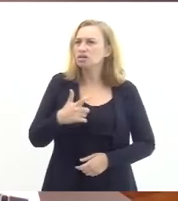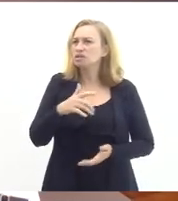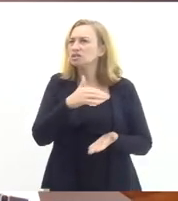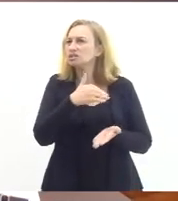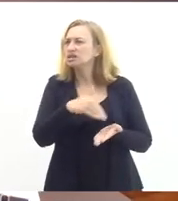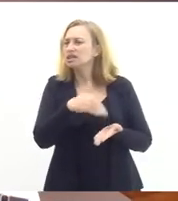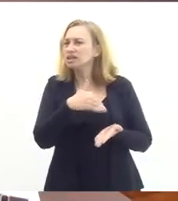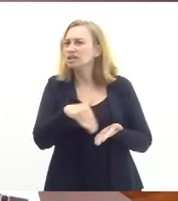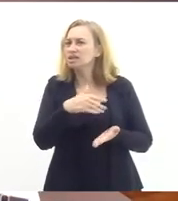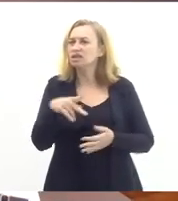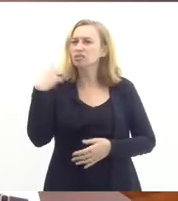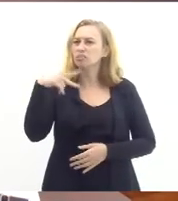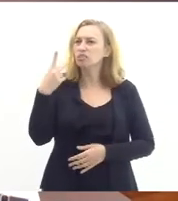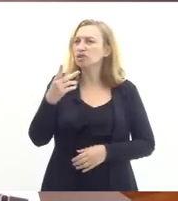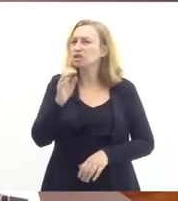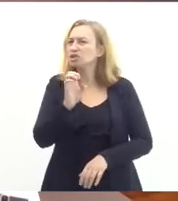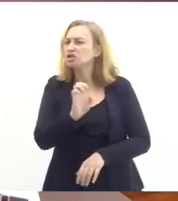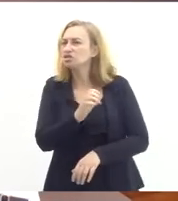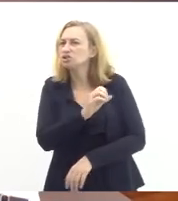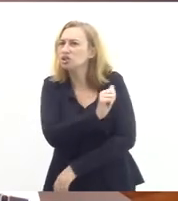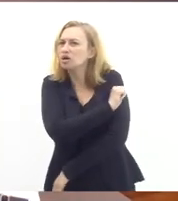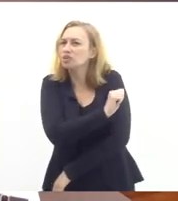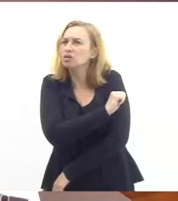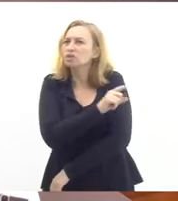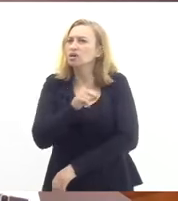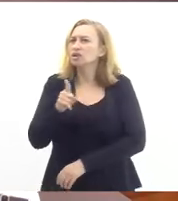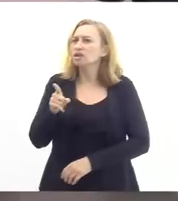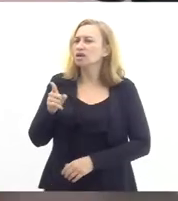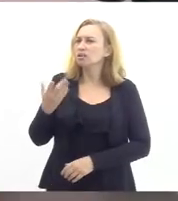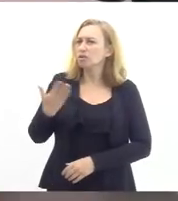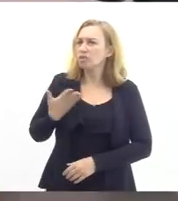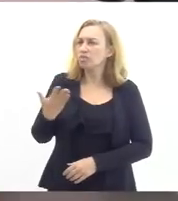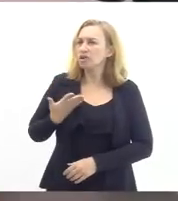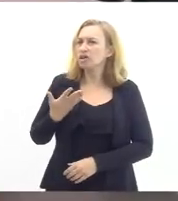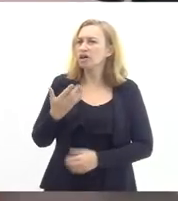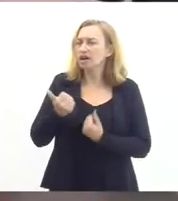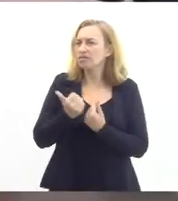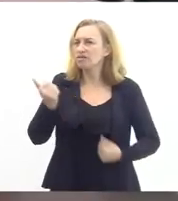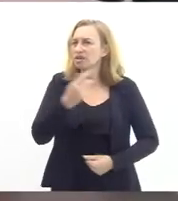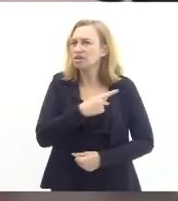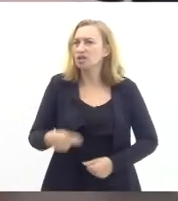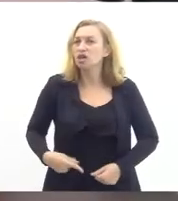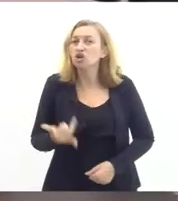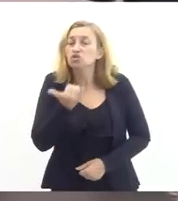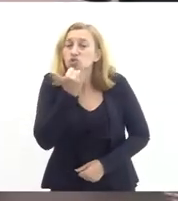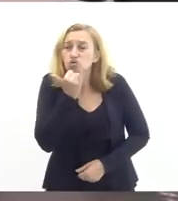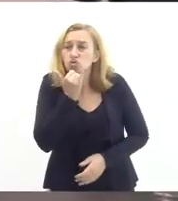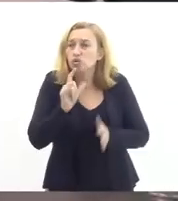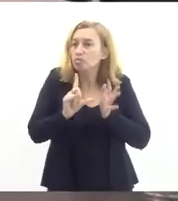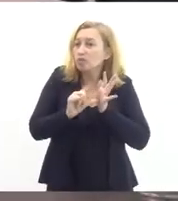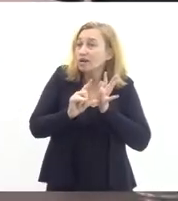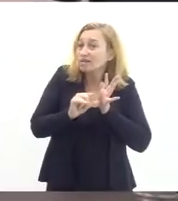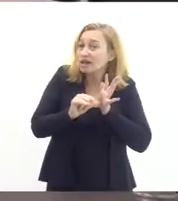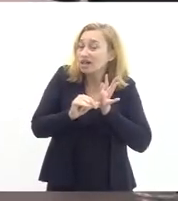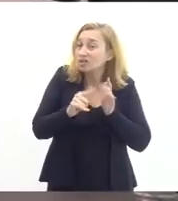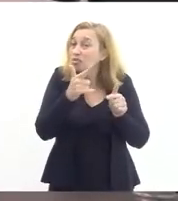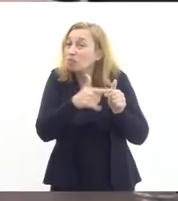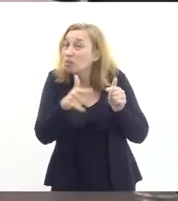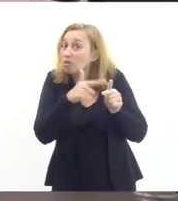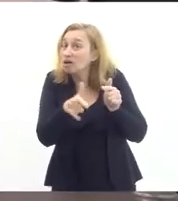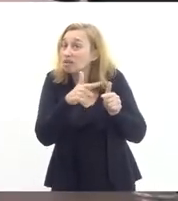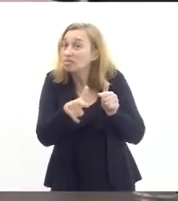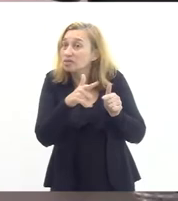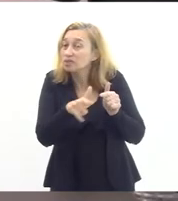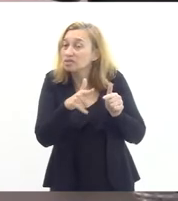política estudantil e o Igor é meu vice-presidente a gente veio peço desculpa pelo atraso a gente teve problemas na